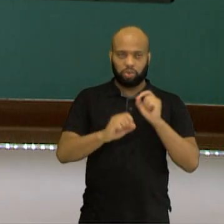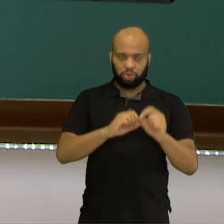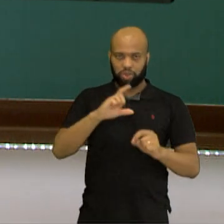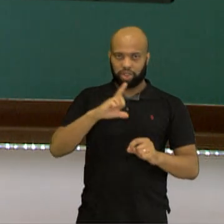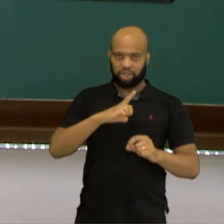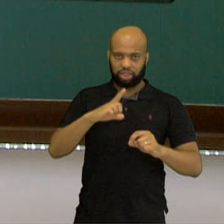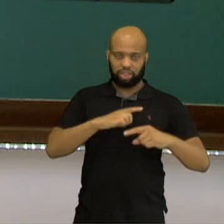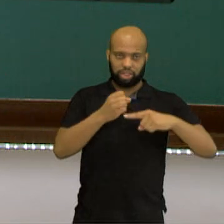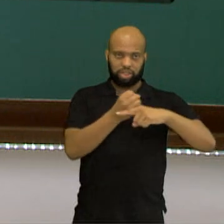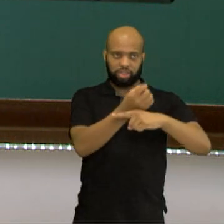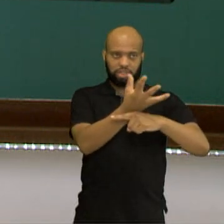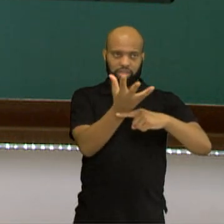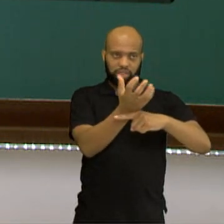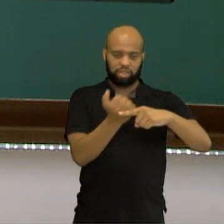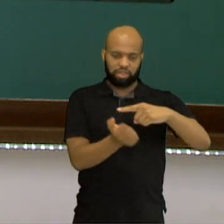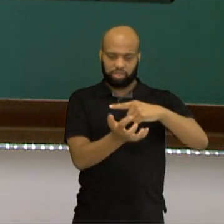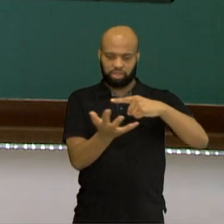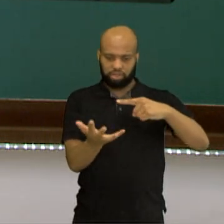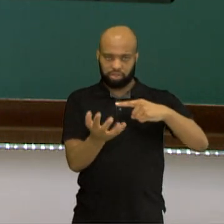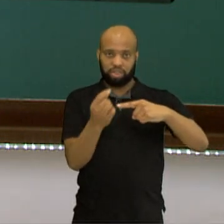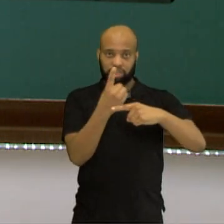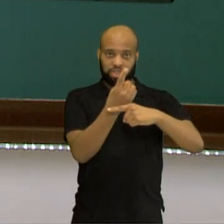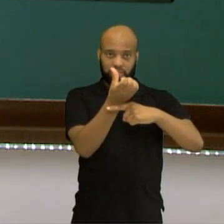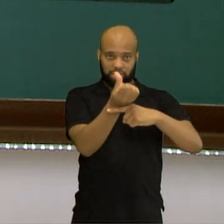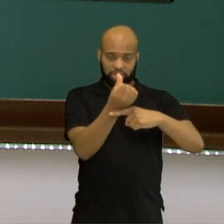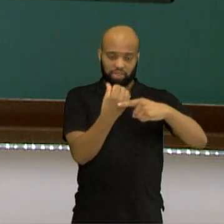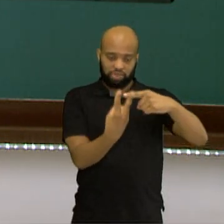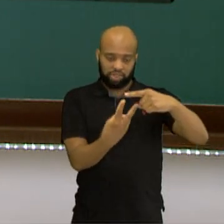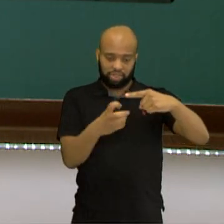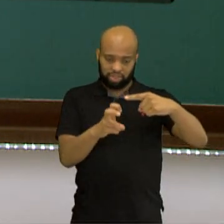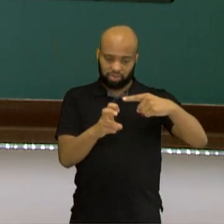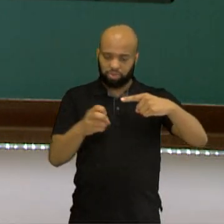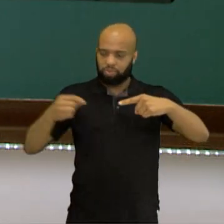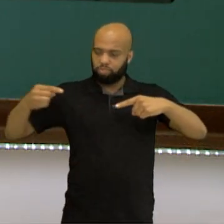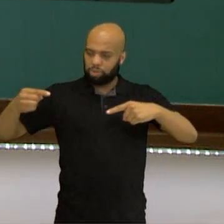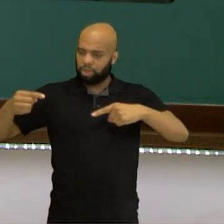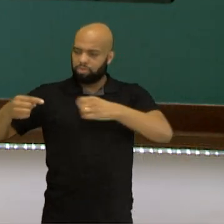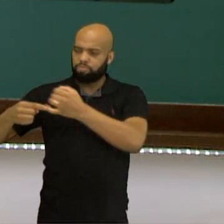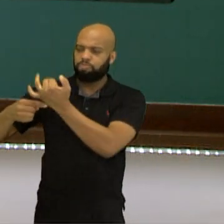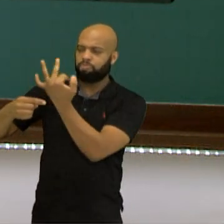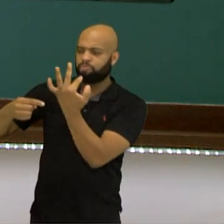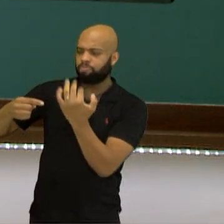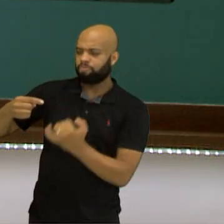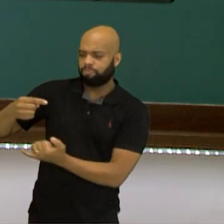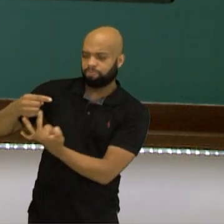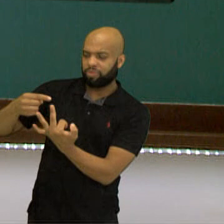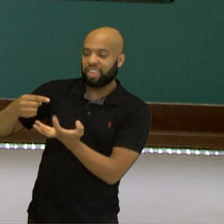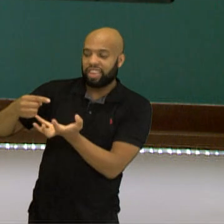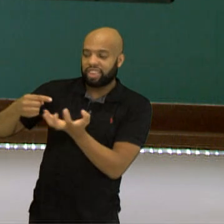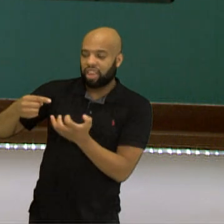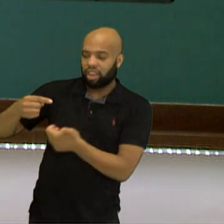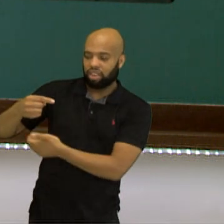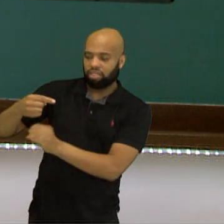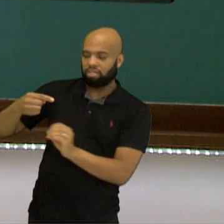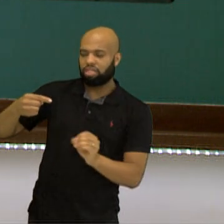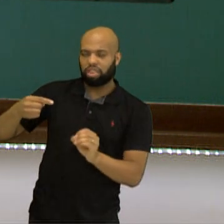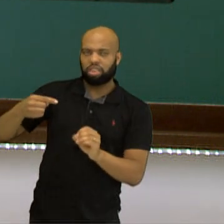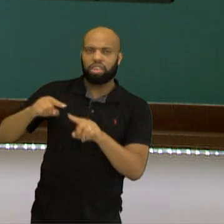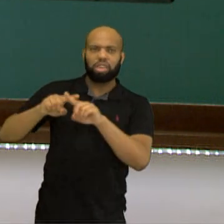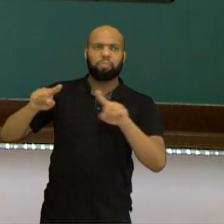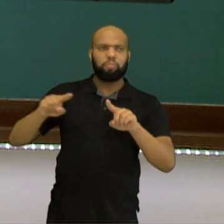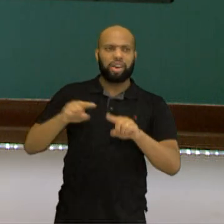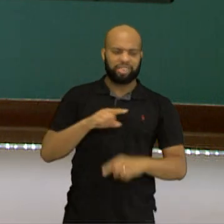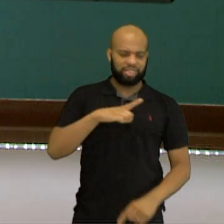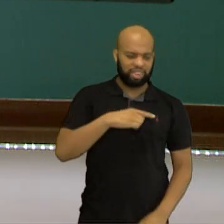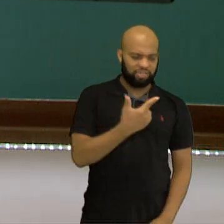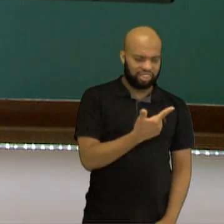equivalente a 16 vinte e cinco avos. O eu vou fazer? Eu vou olhar para o 25 e ver por quanto tem que multiplicar esse 25 para chegar